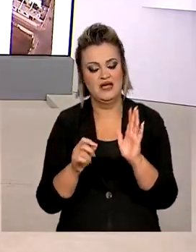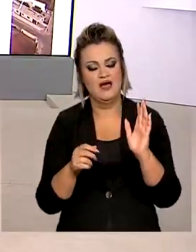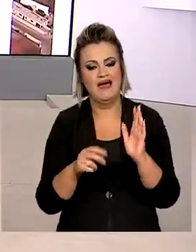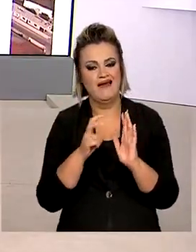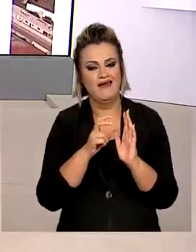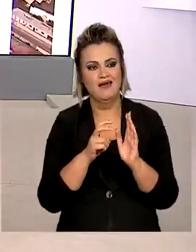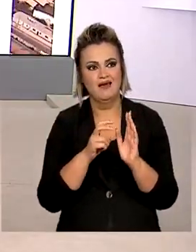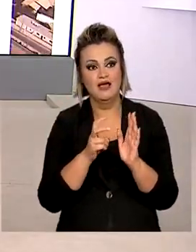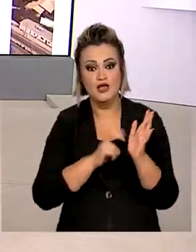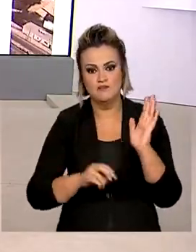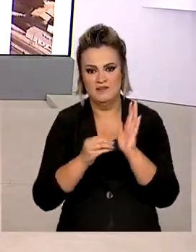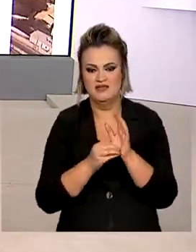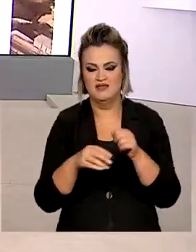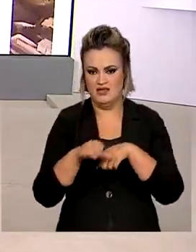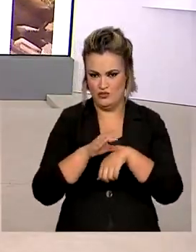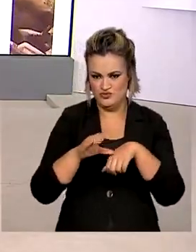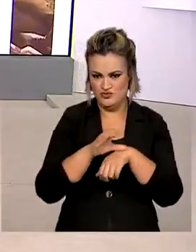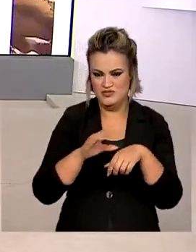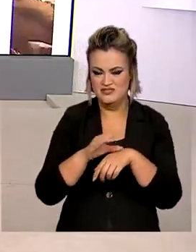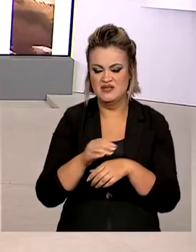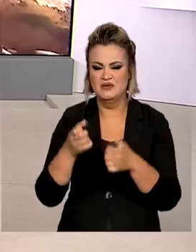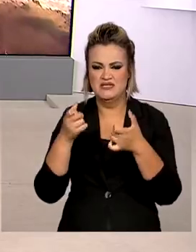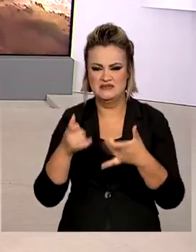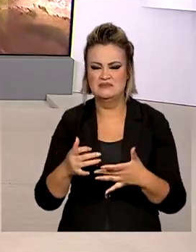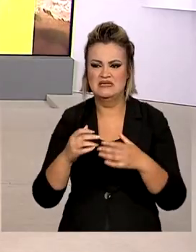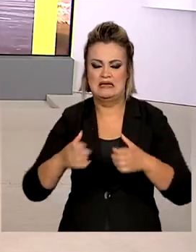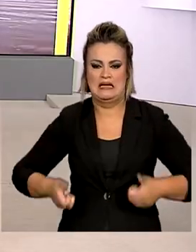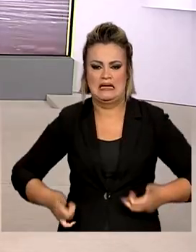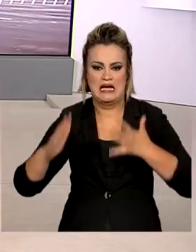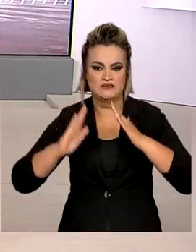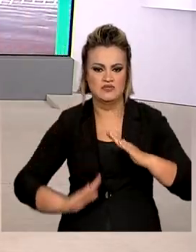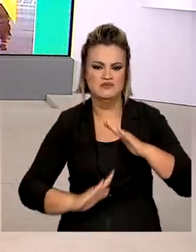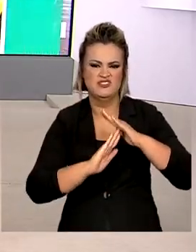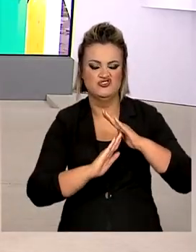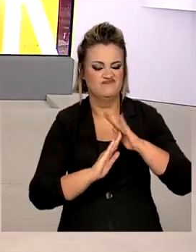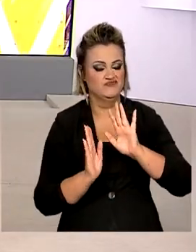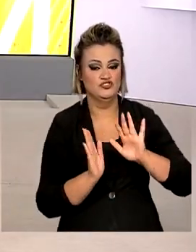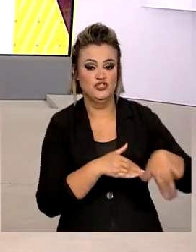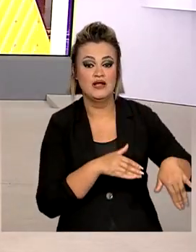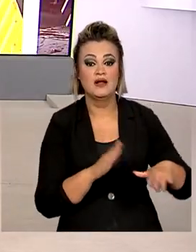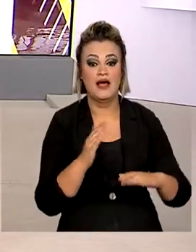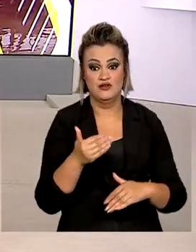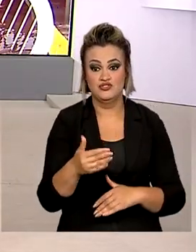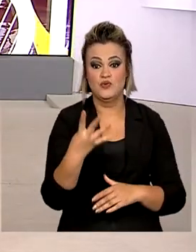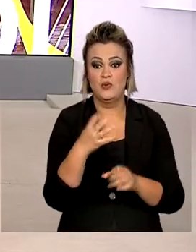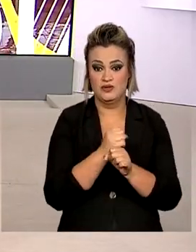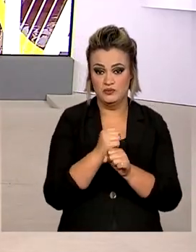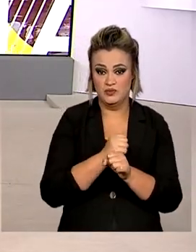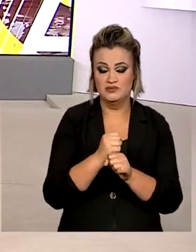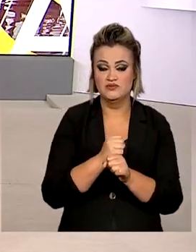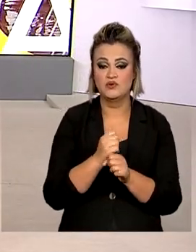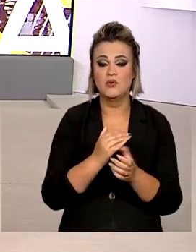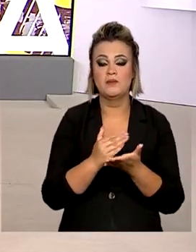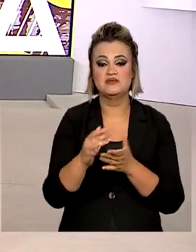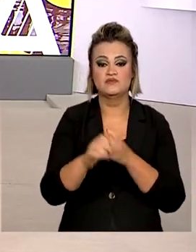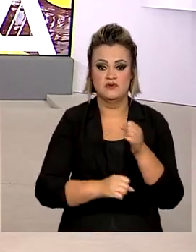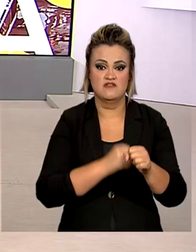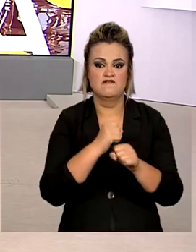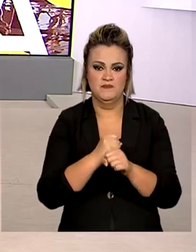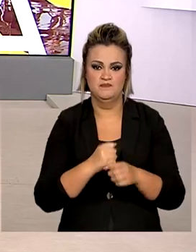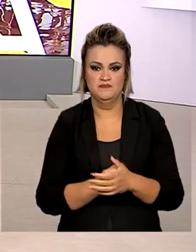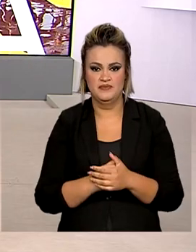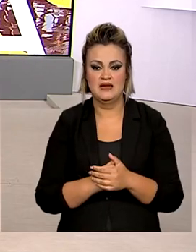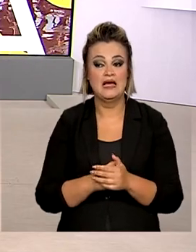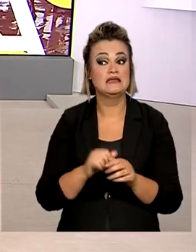Constituição que retira o programa de transferência de renda do teto de gastos durante quatro anos a partir de 2023.